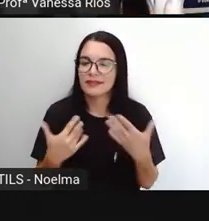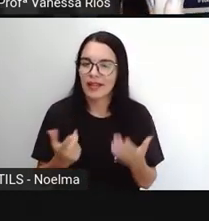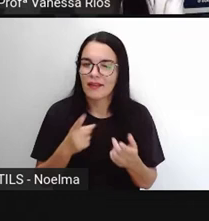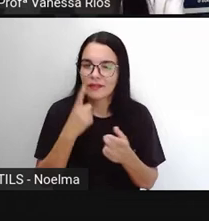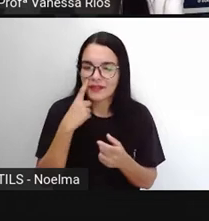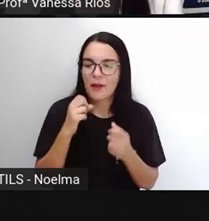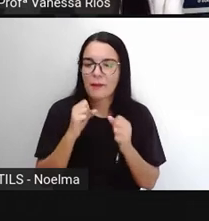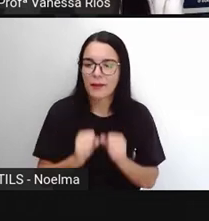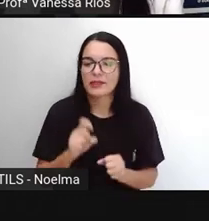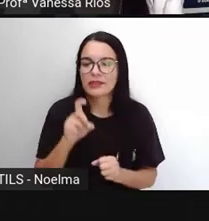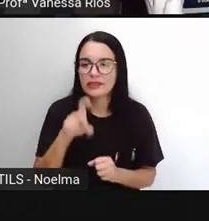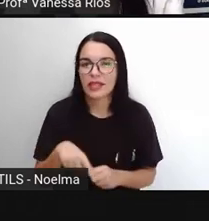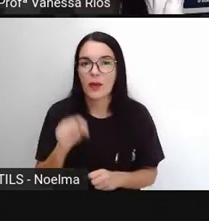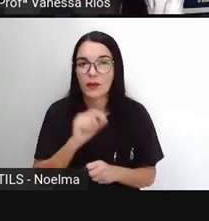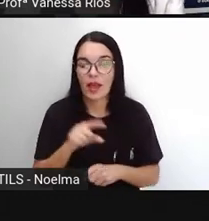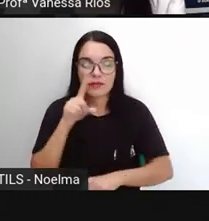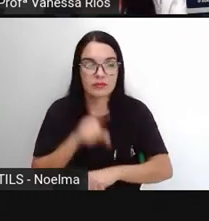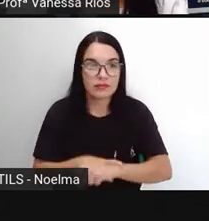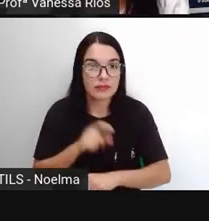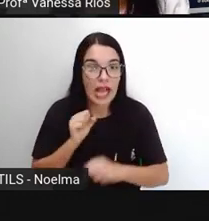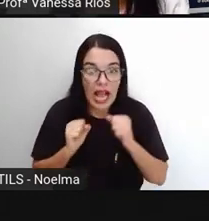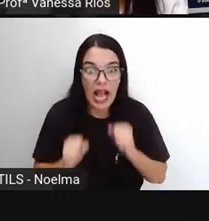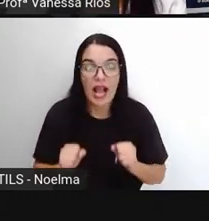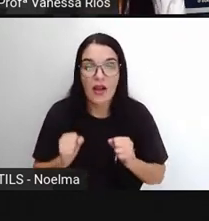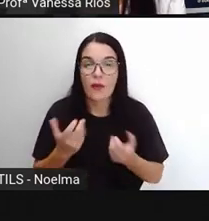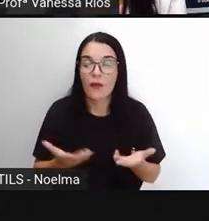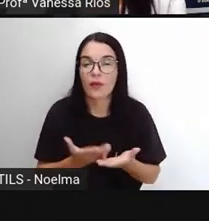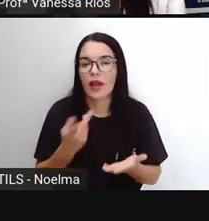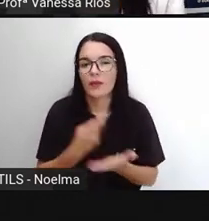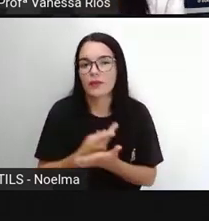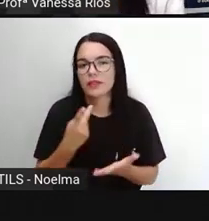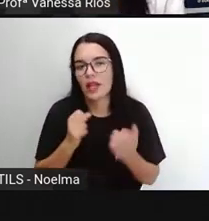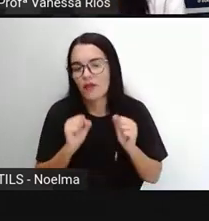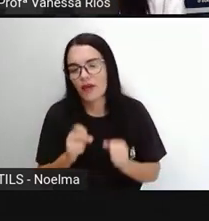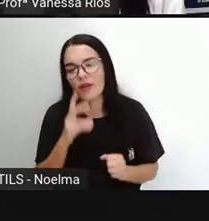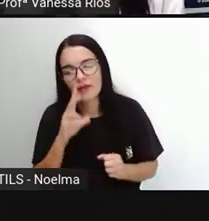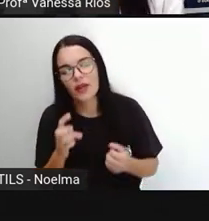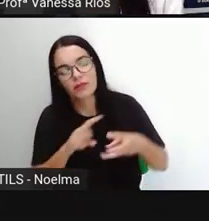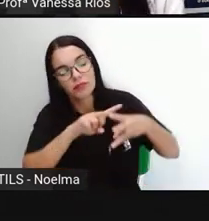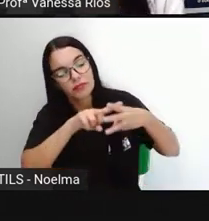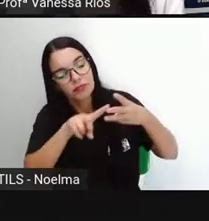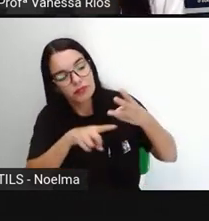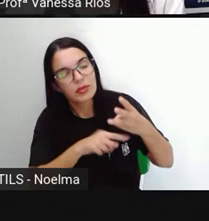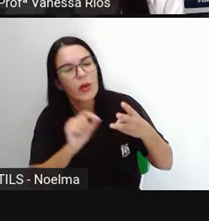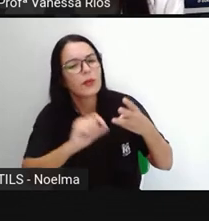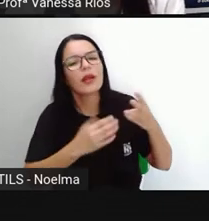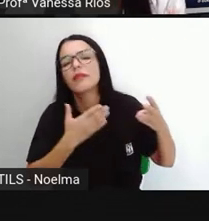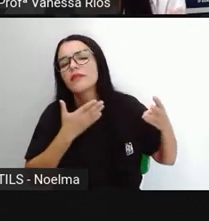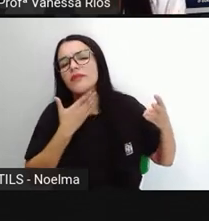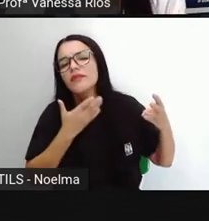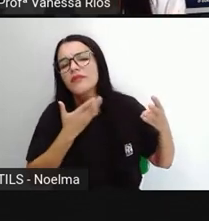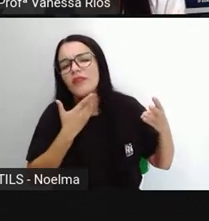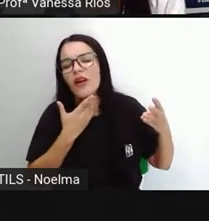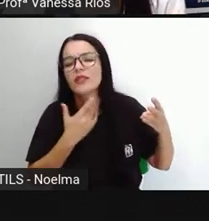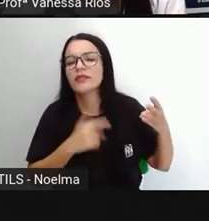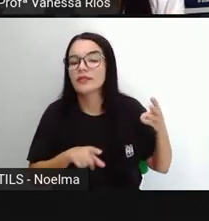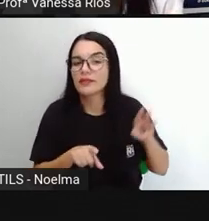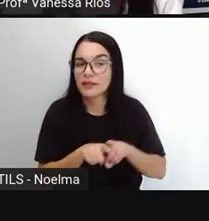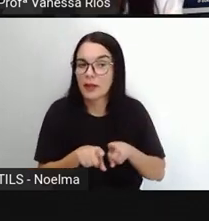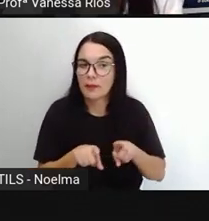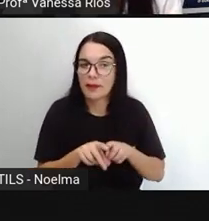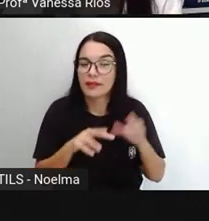ativa, reflexiva, passiva. gente vai observar agora o que é, né? O que a gente pode conhecer,